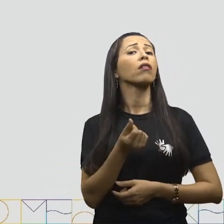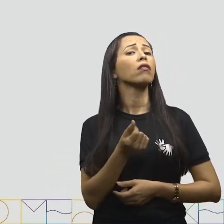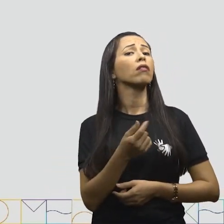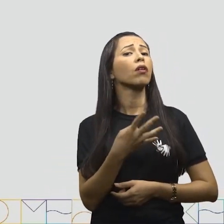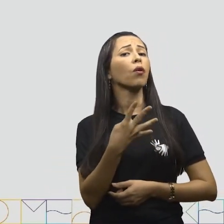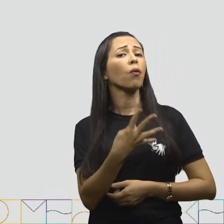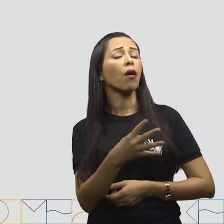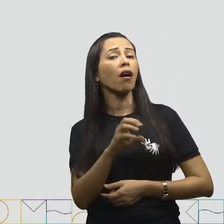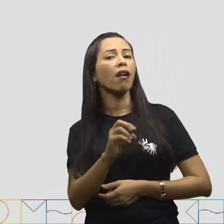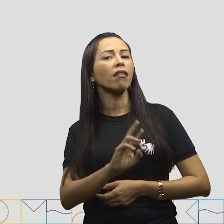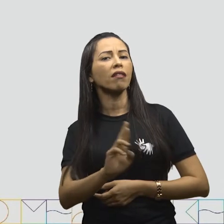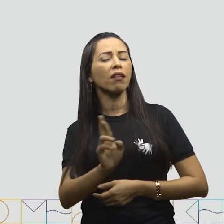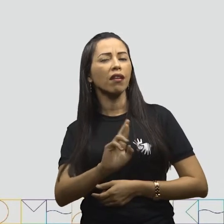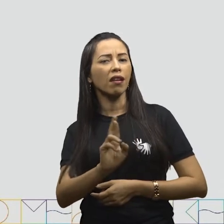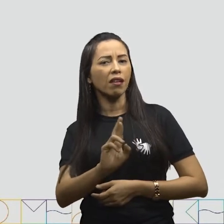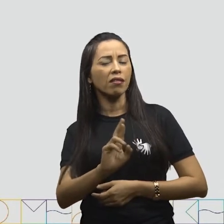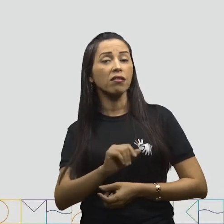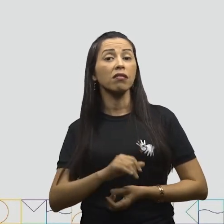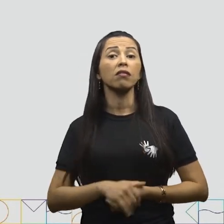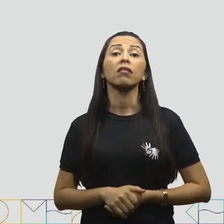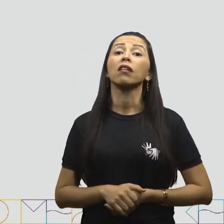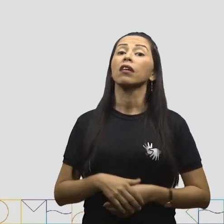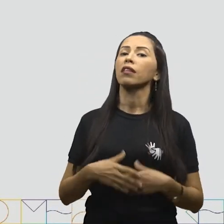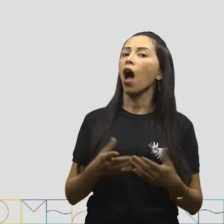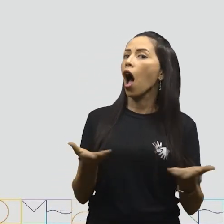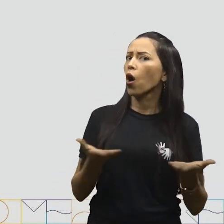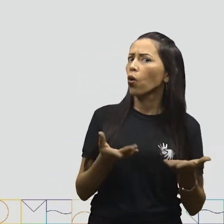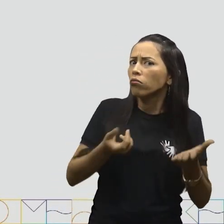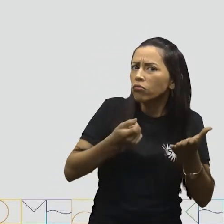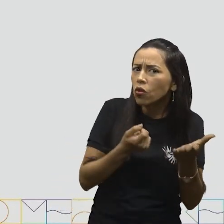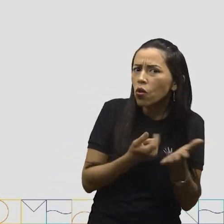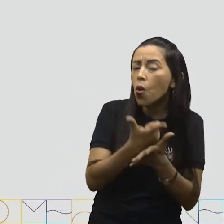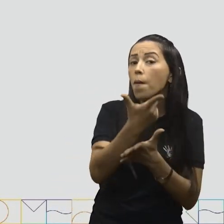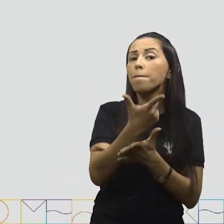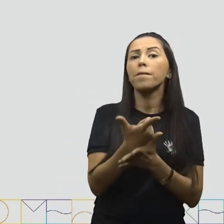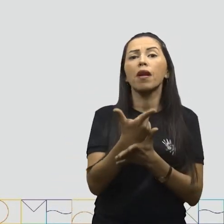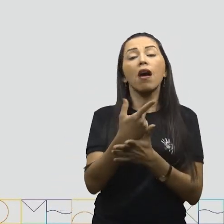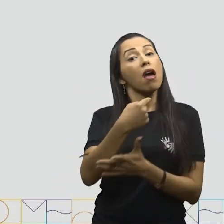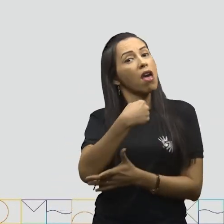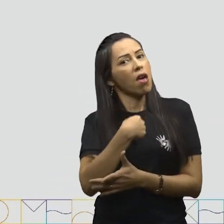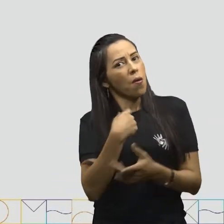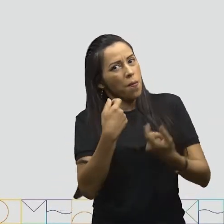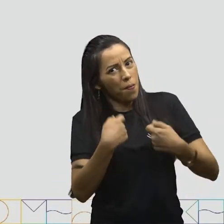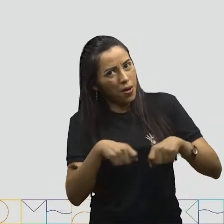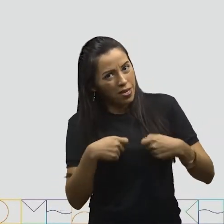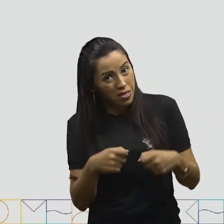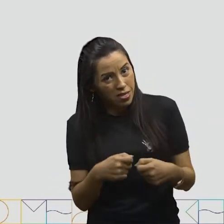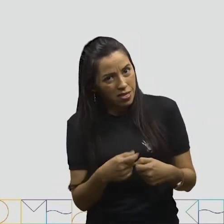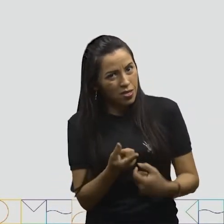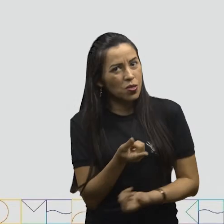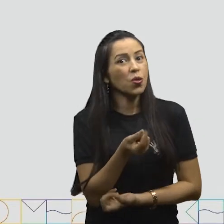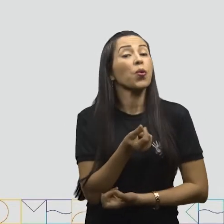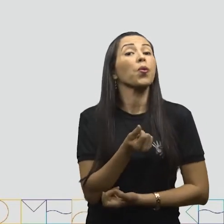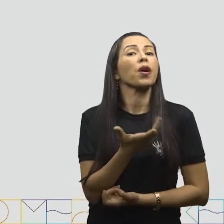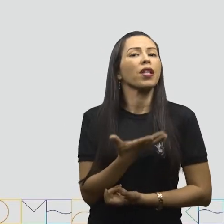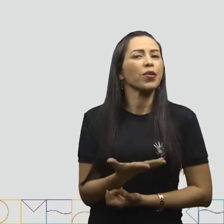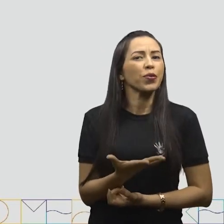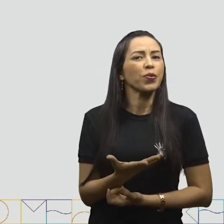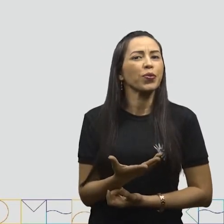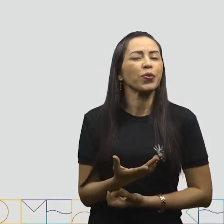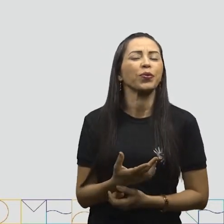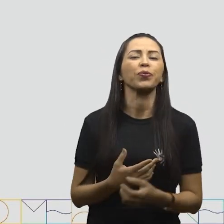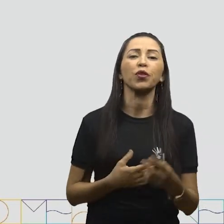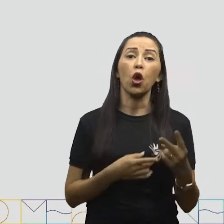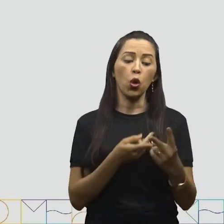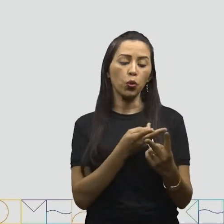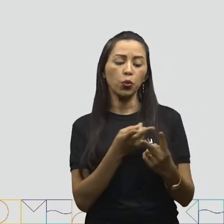40 reais. Para comprá-la, precisaremos de duas